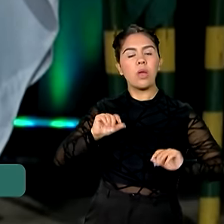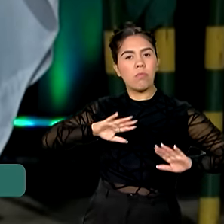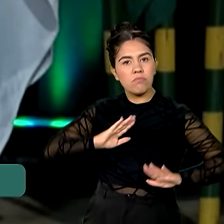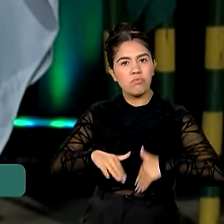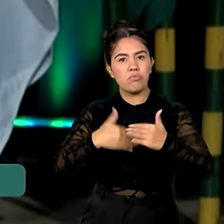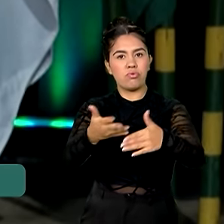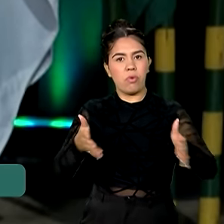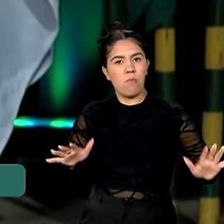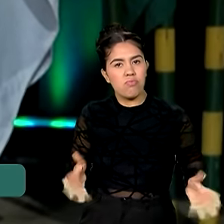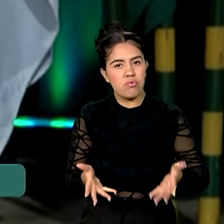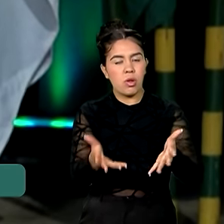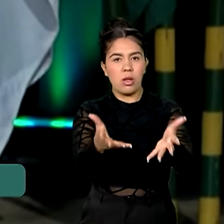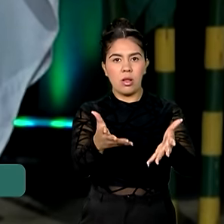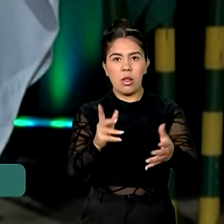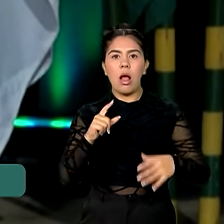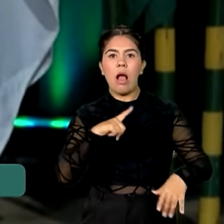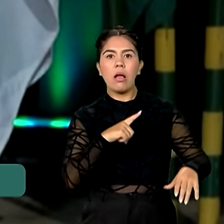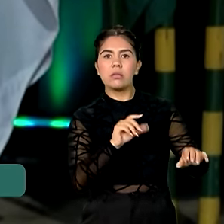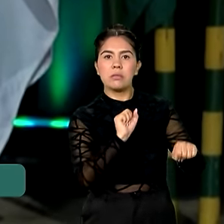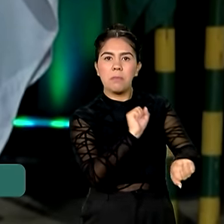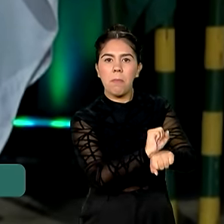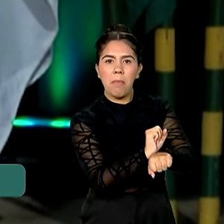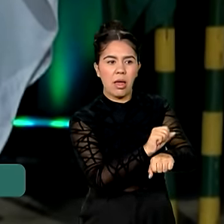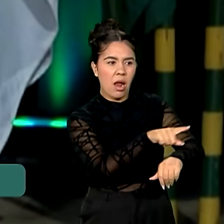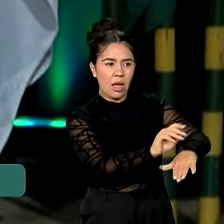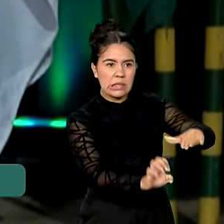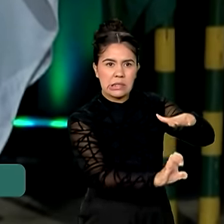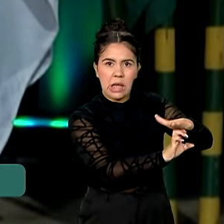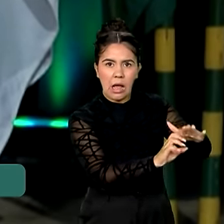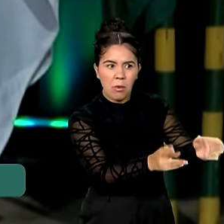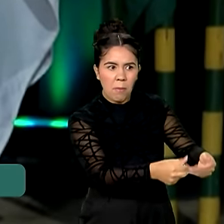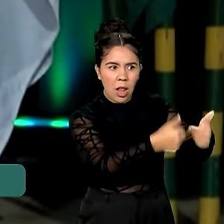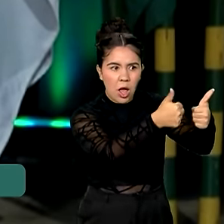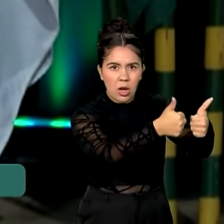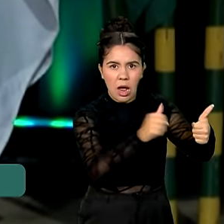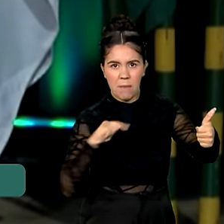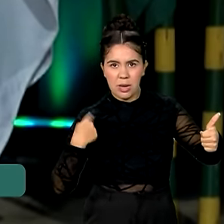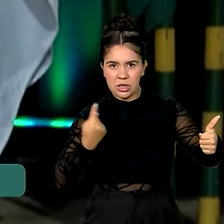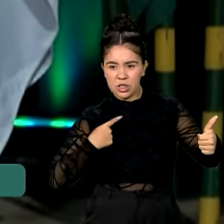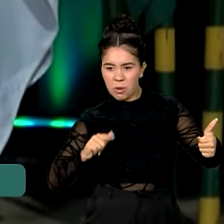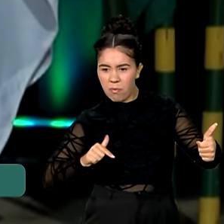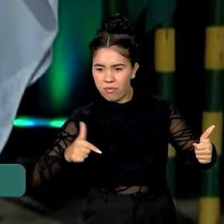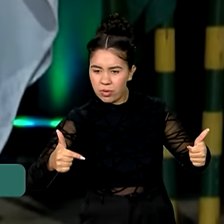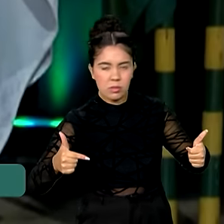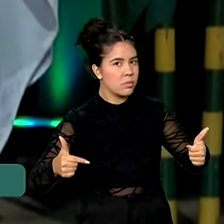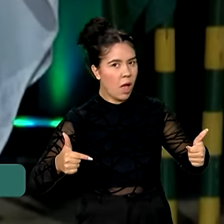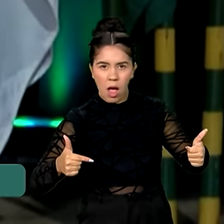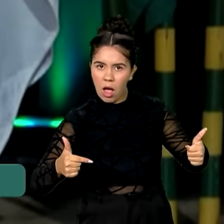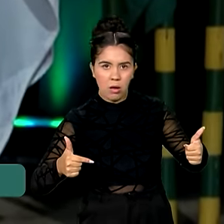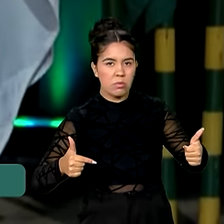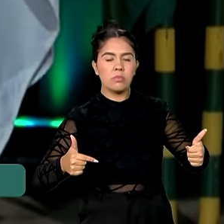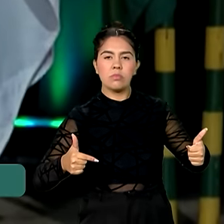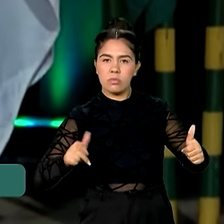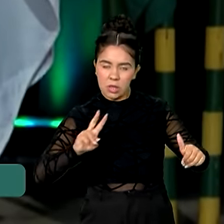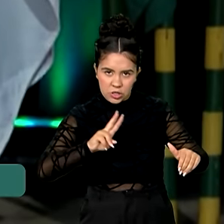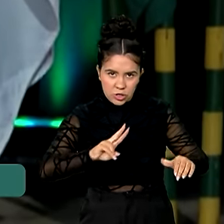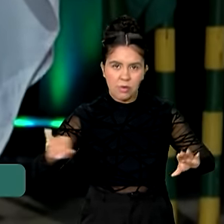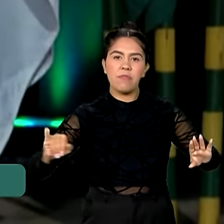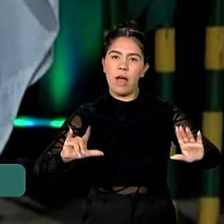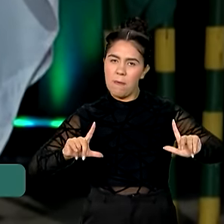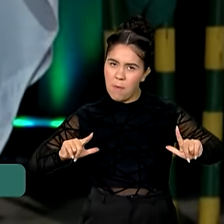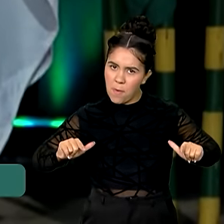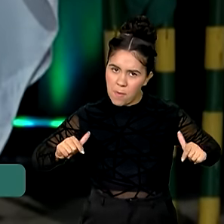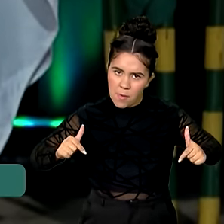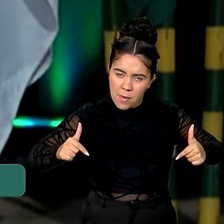esperar preparar o Estado para enfrentar esse desafio. Vamos ter que trocar a asa com o avião